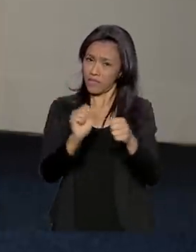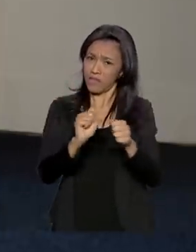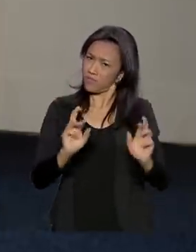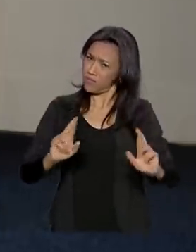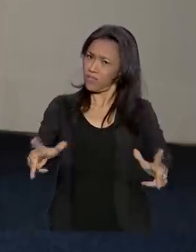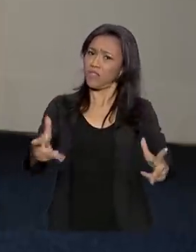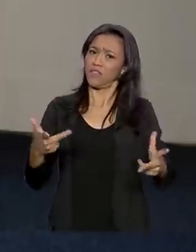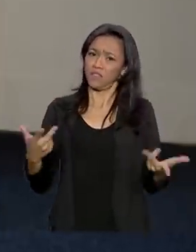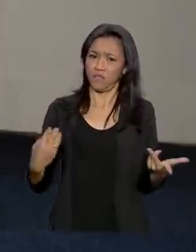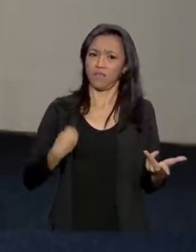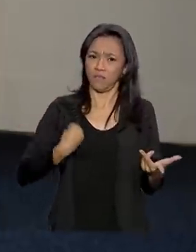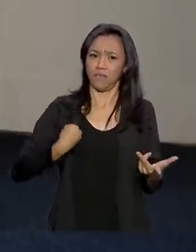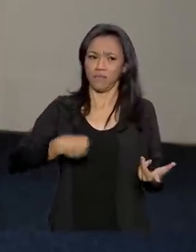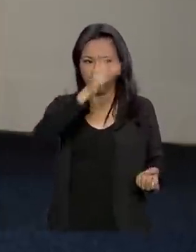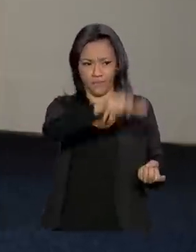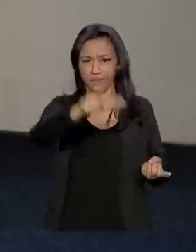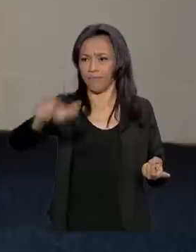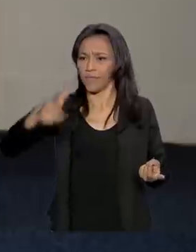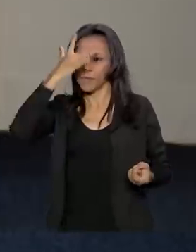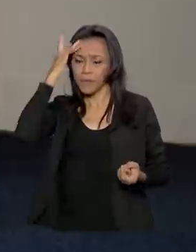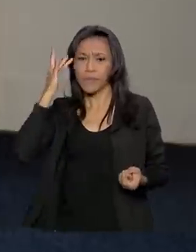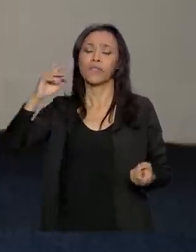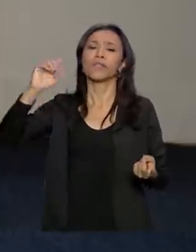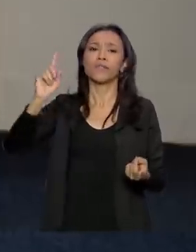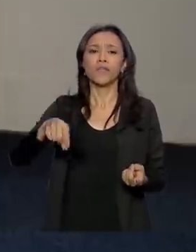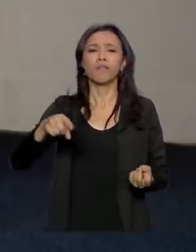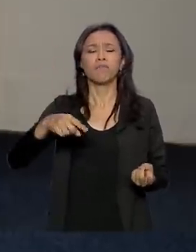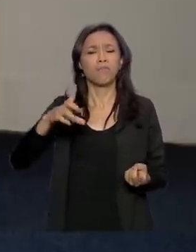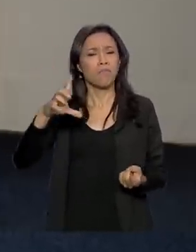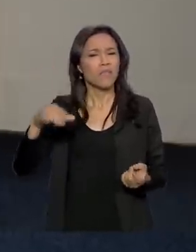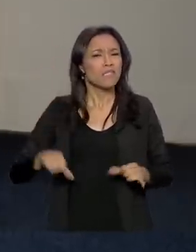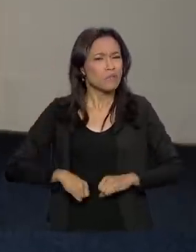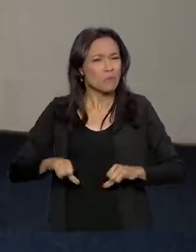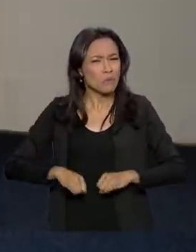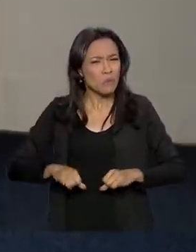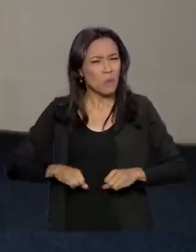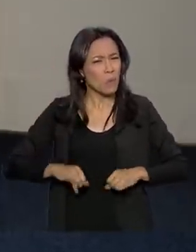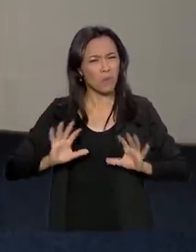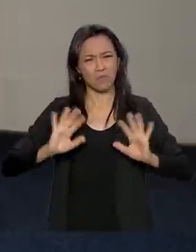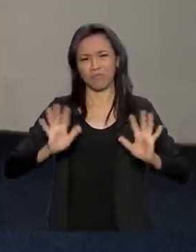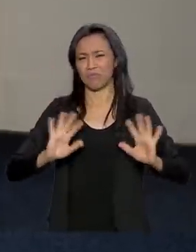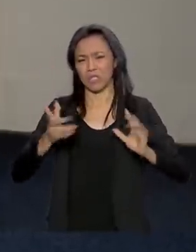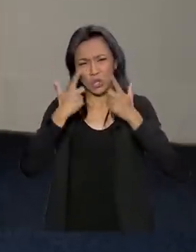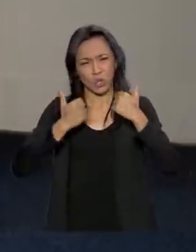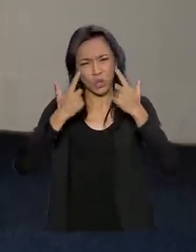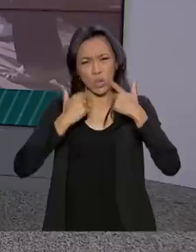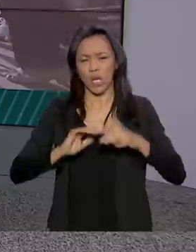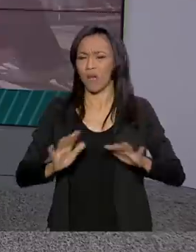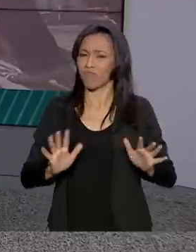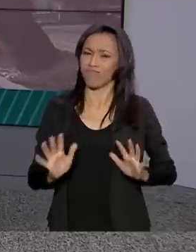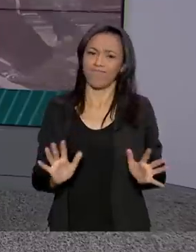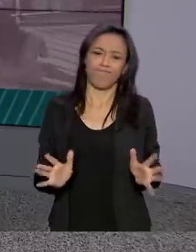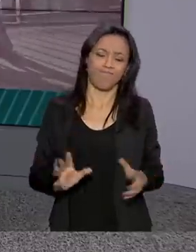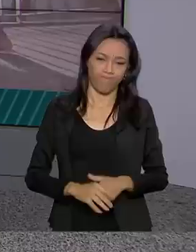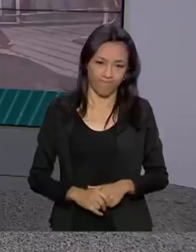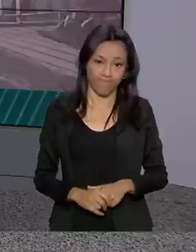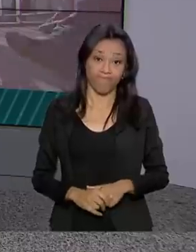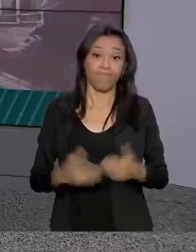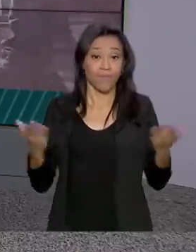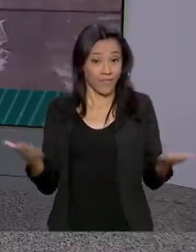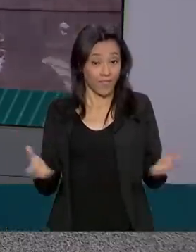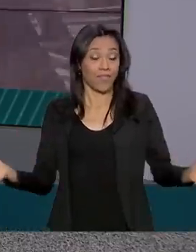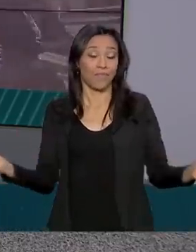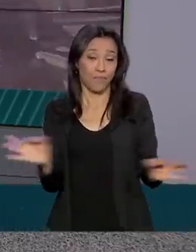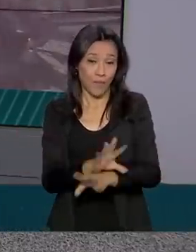pessoas para que menos pessoas a cada dia sofram perdas e chorem as suas vítimas. O Brasil em Dia